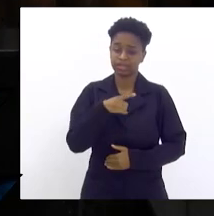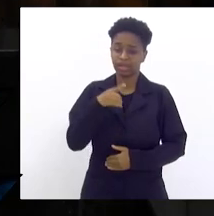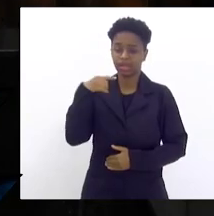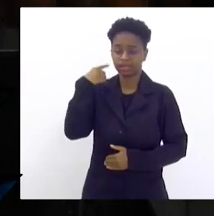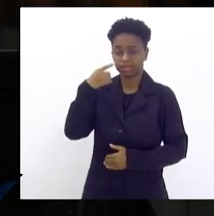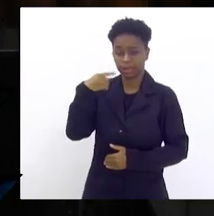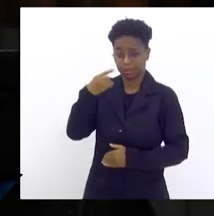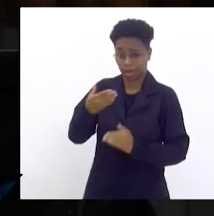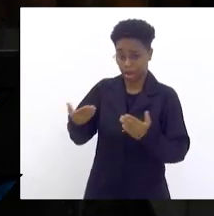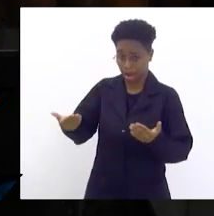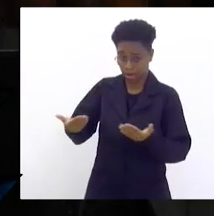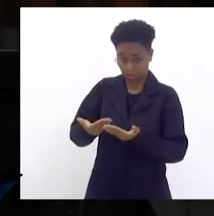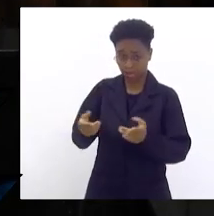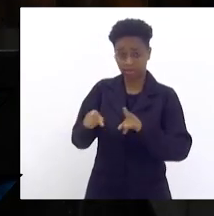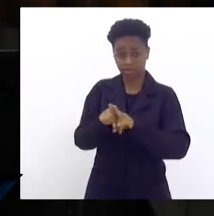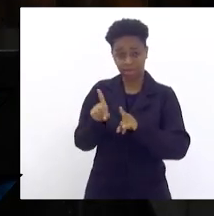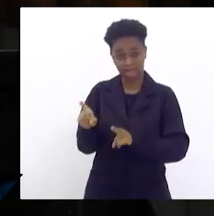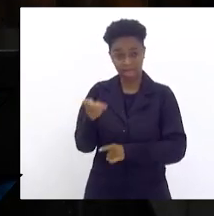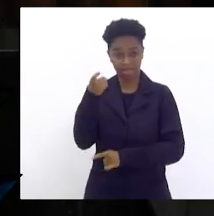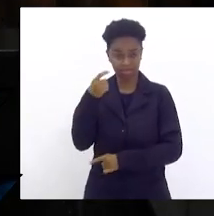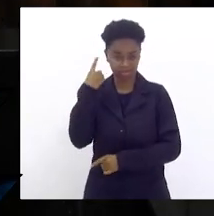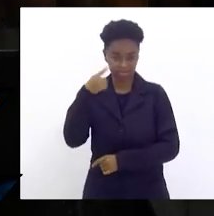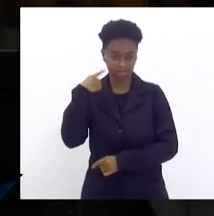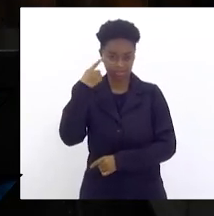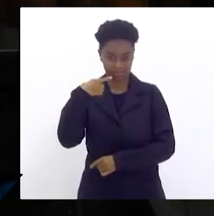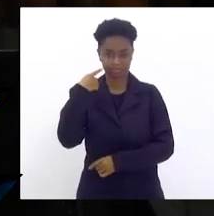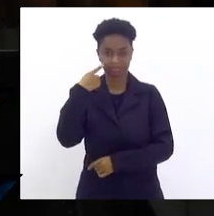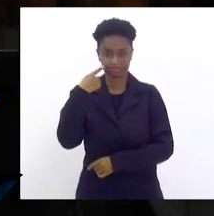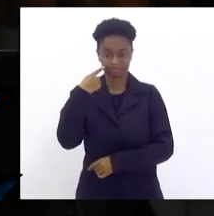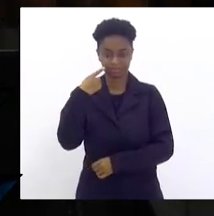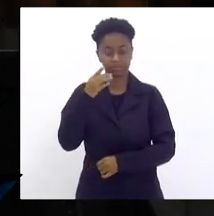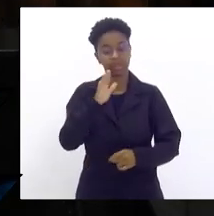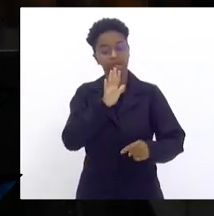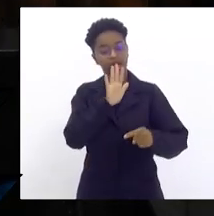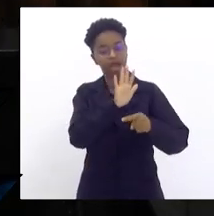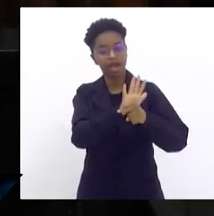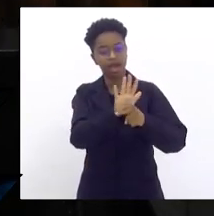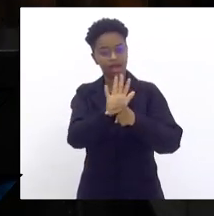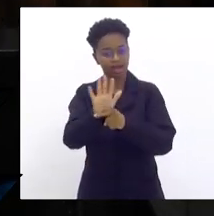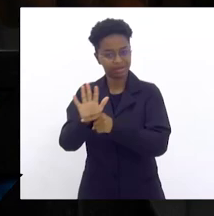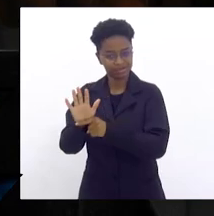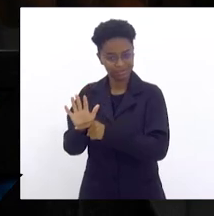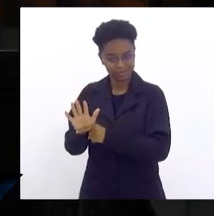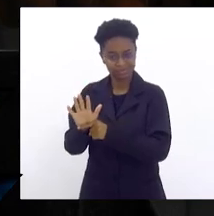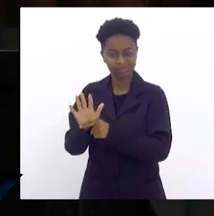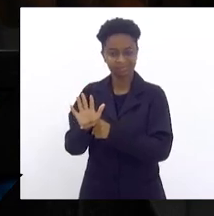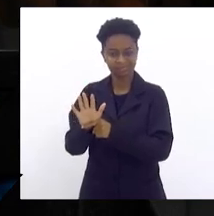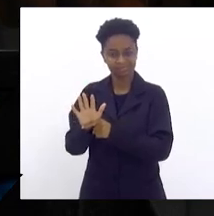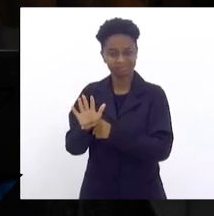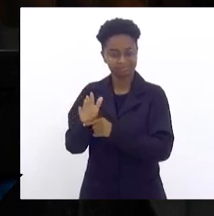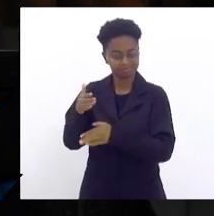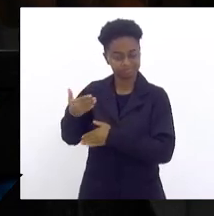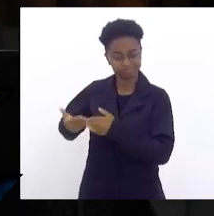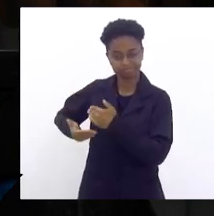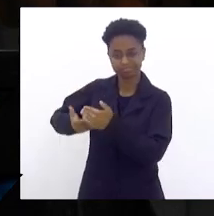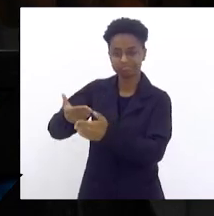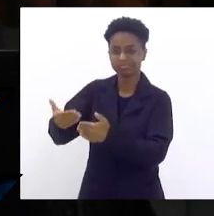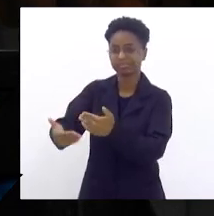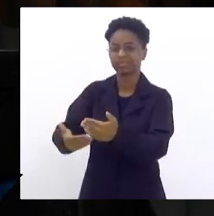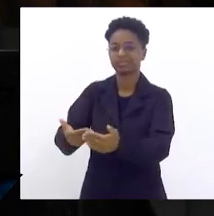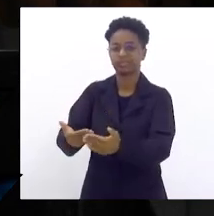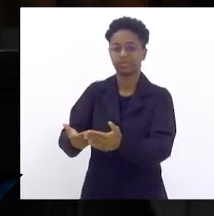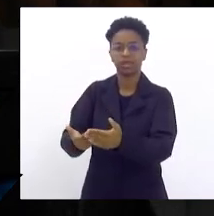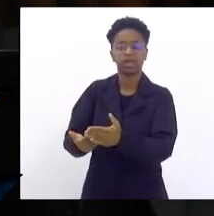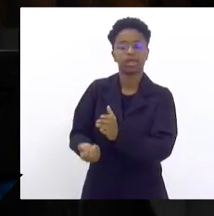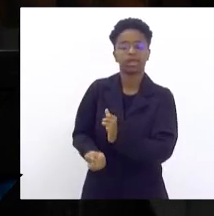atuais e antigos que ajudaram e ajudam a construir